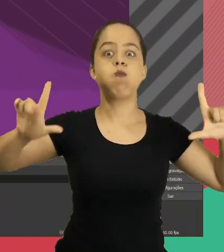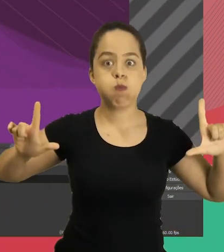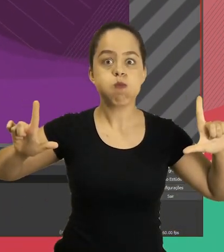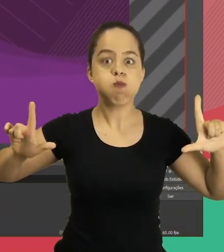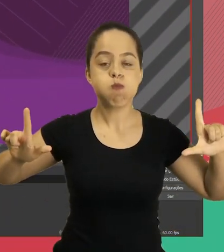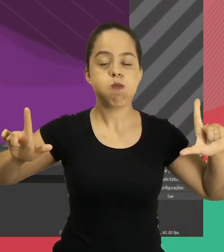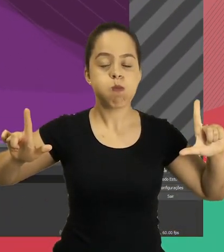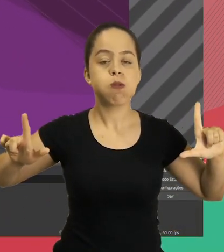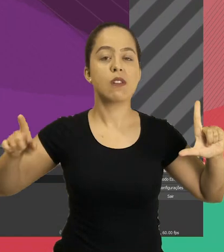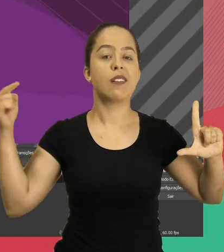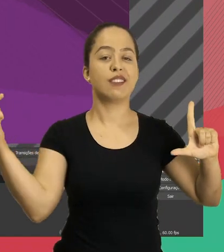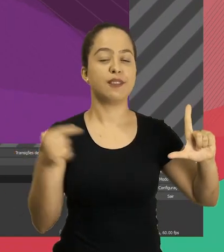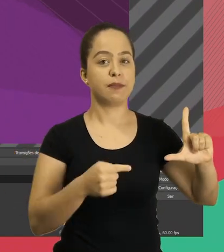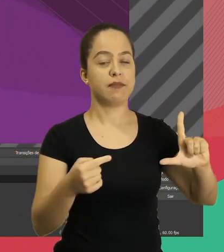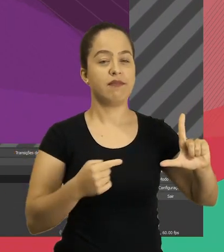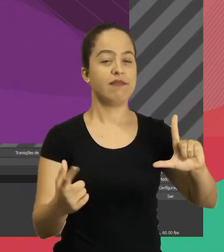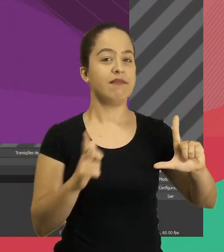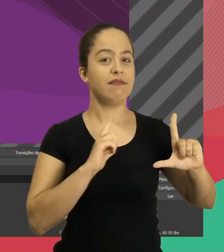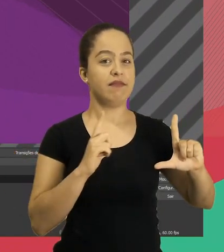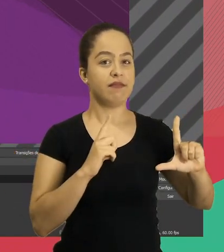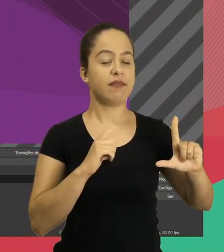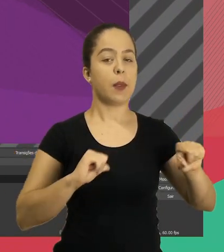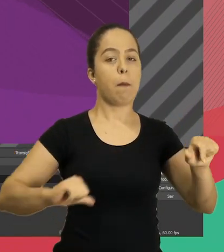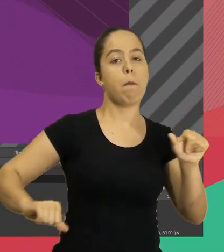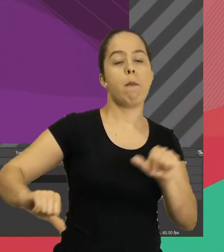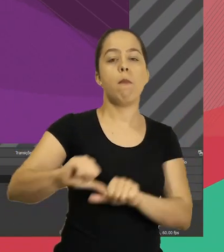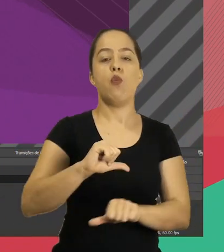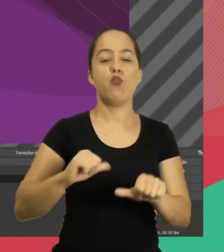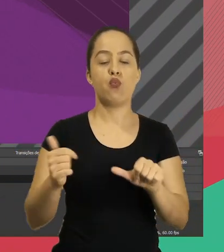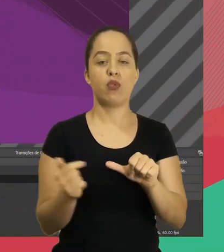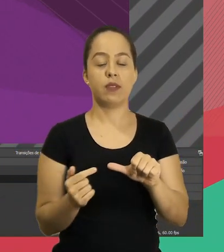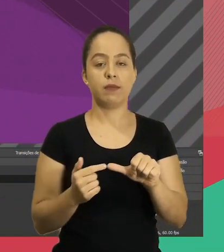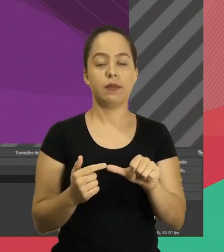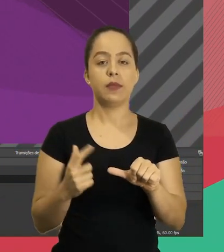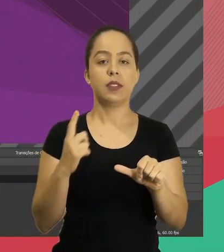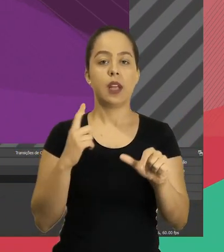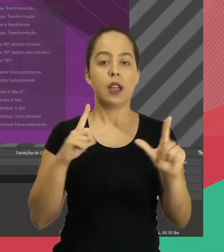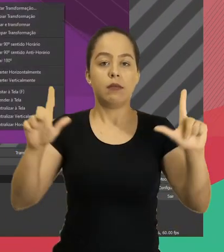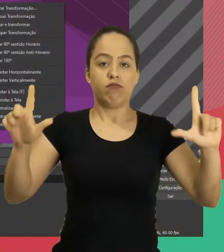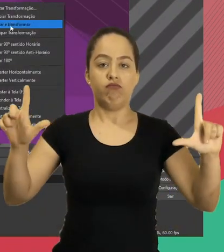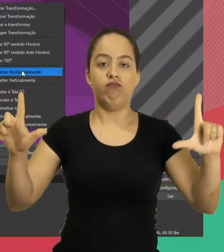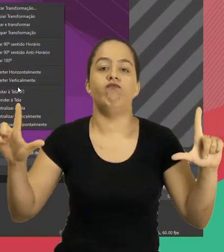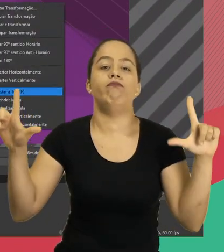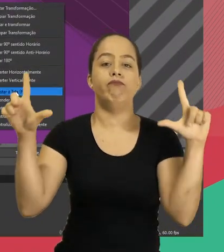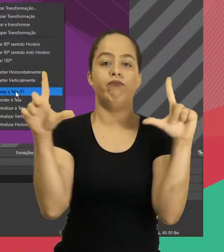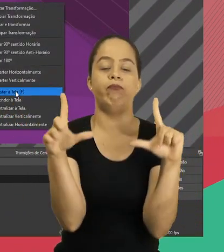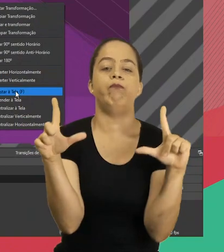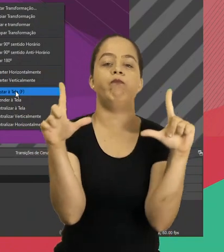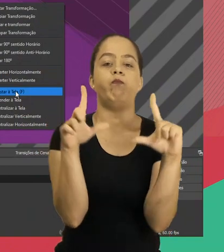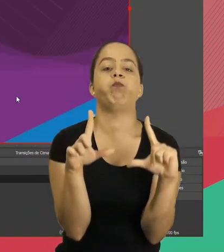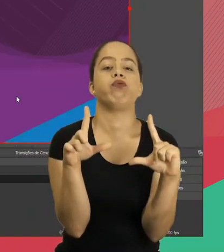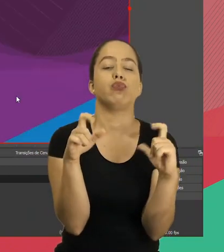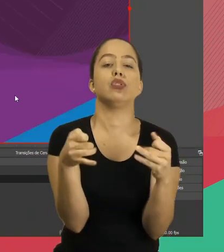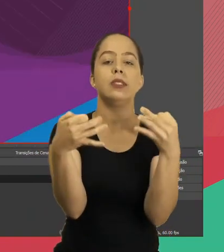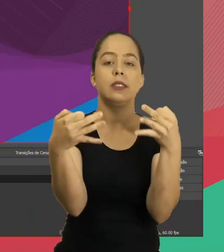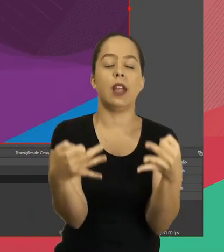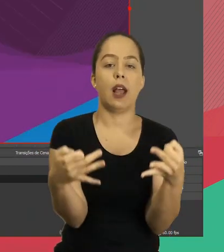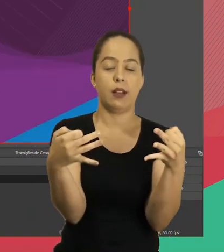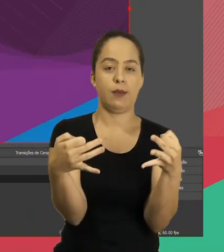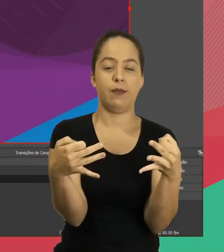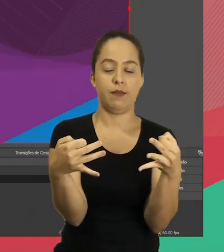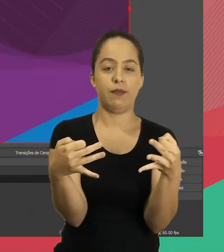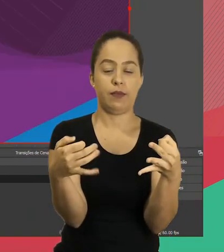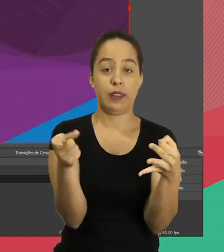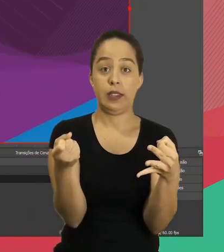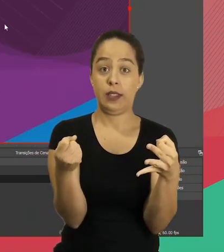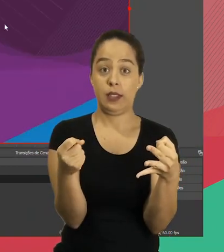Olha, observe como que a imagem ficou muito maior. Aí é só vir aqui, transformar, ajustar a tela. Ela vai